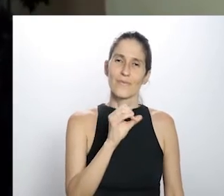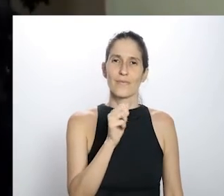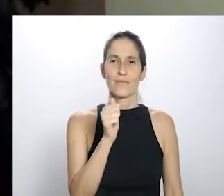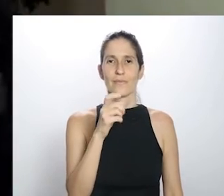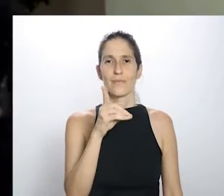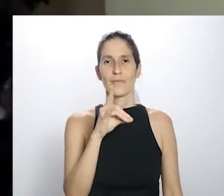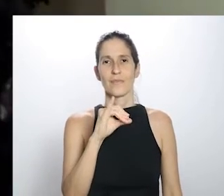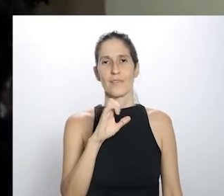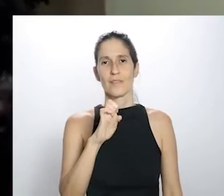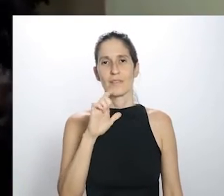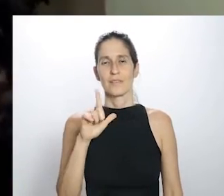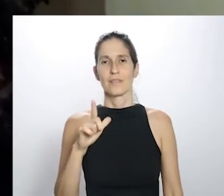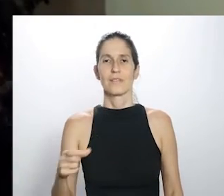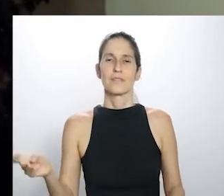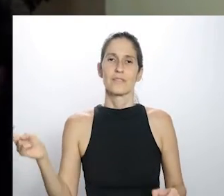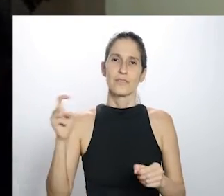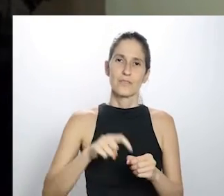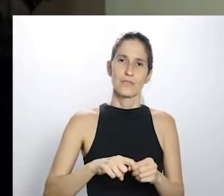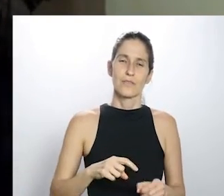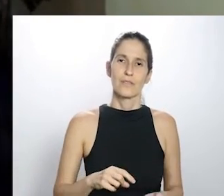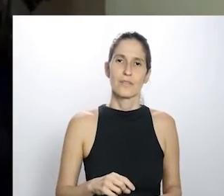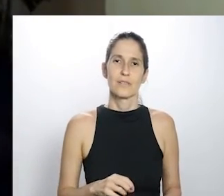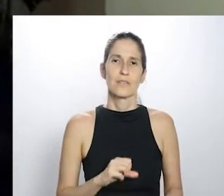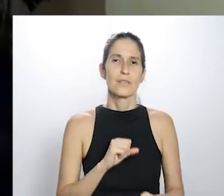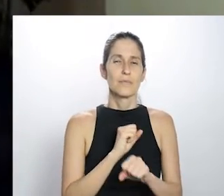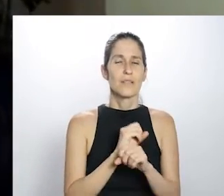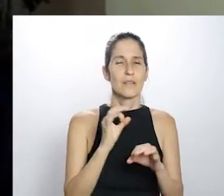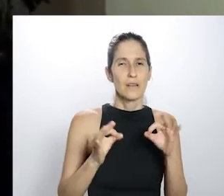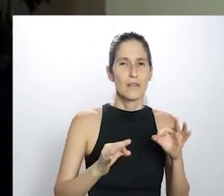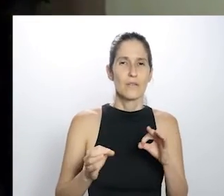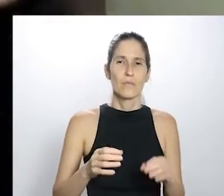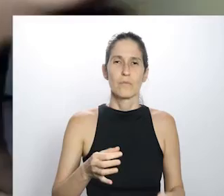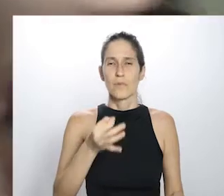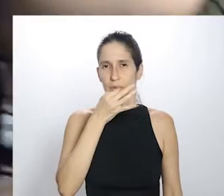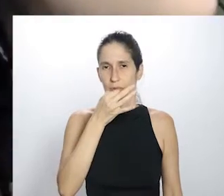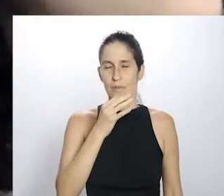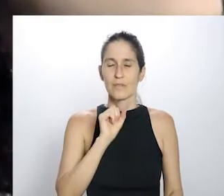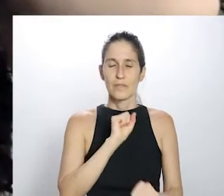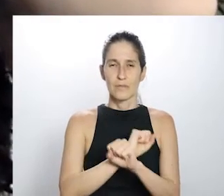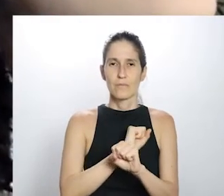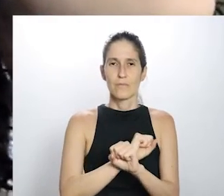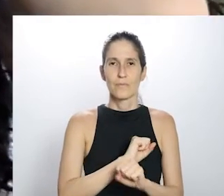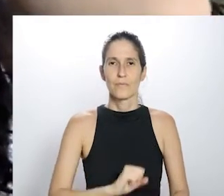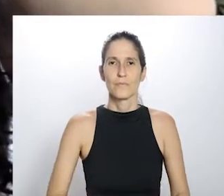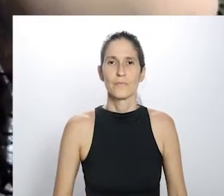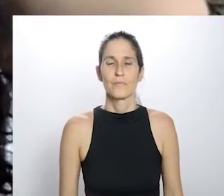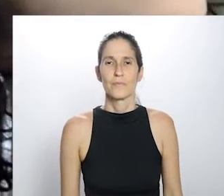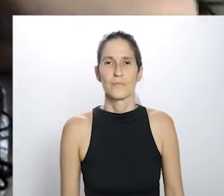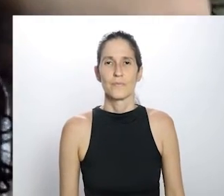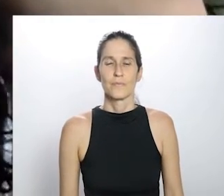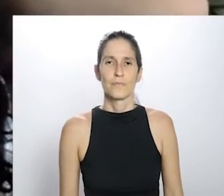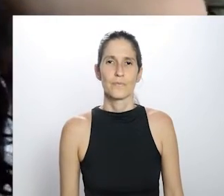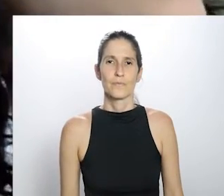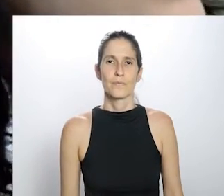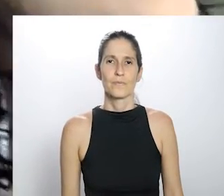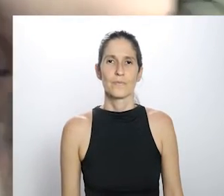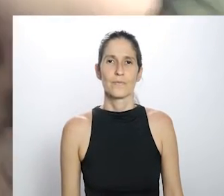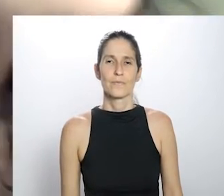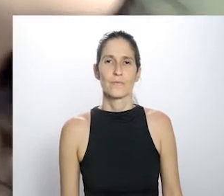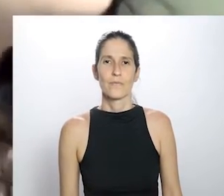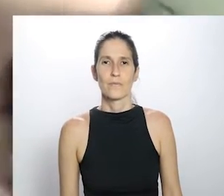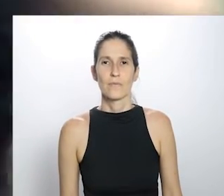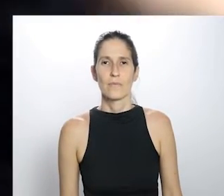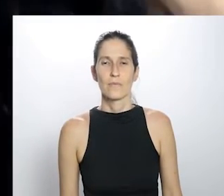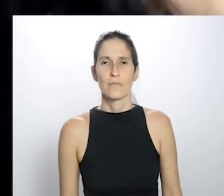E aí, Adiel, estamos aqui de volta, Marcelo fechou, o áudio, para não dar microfonia,